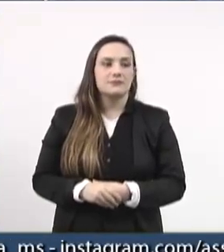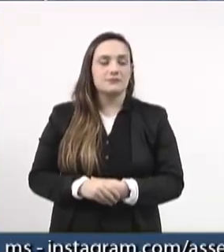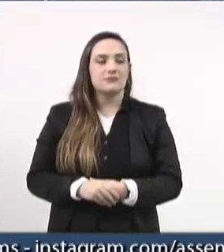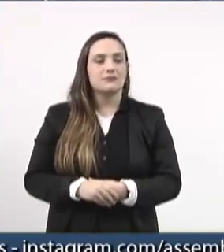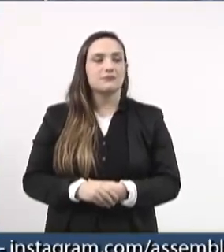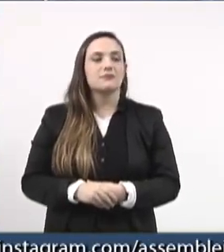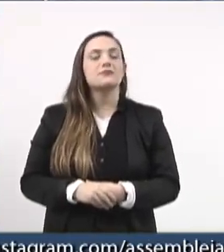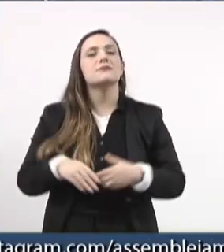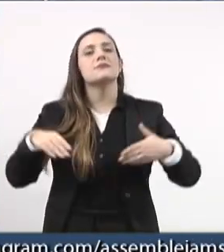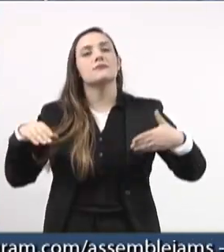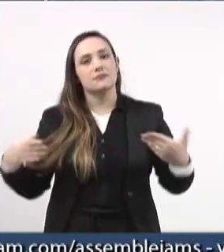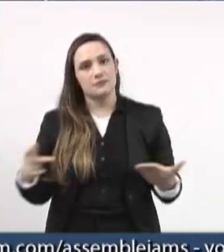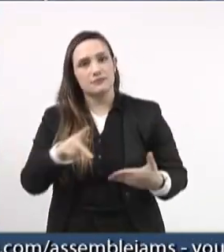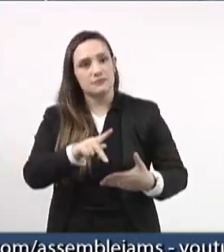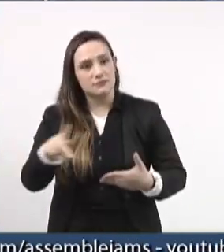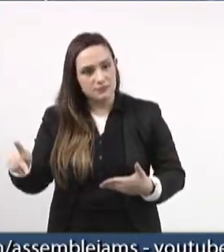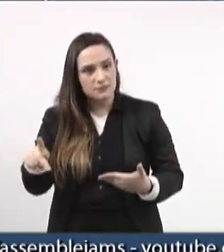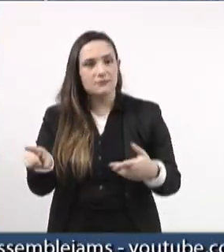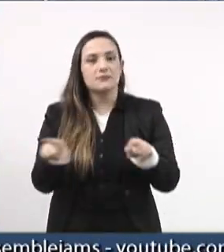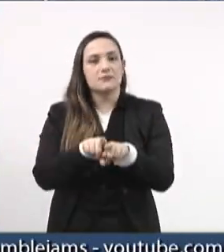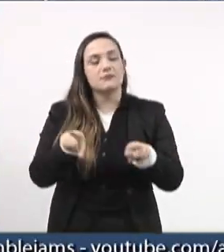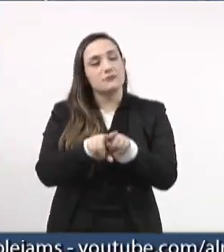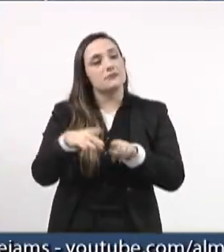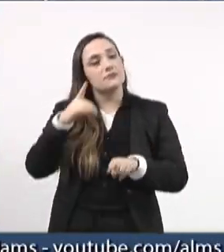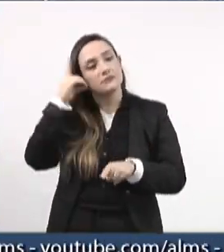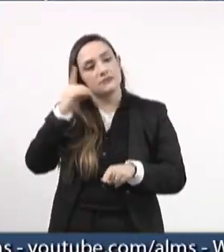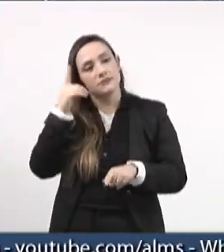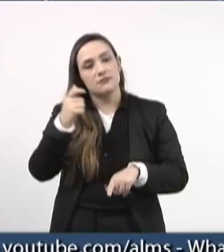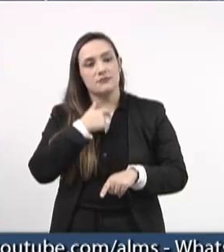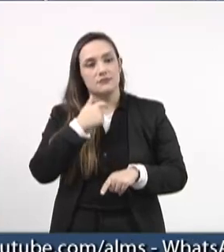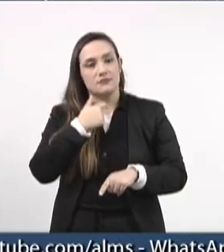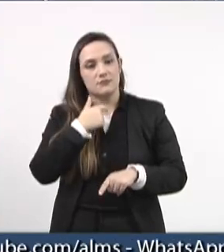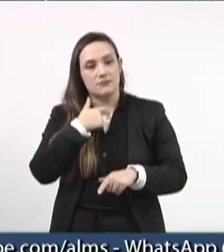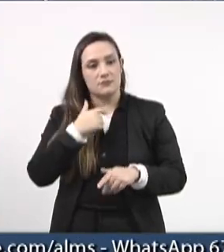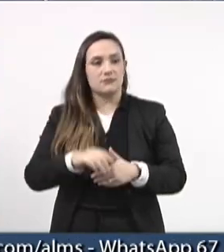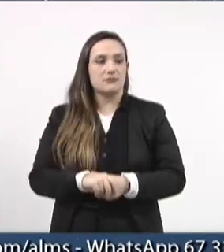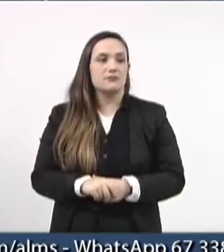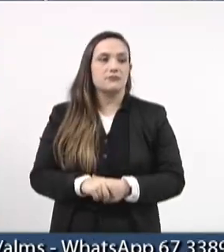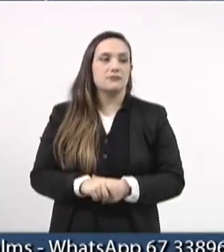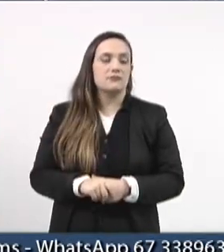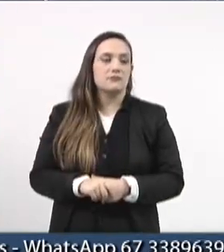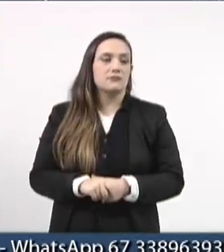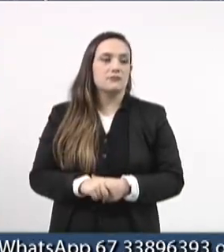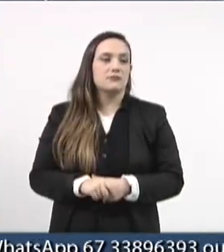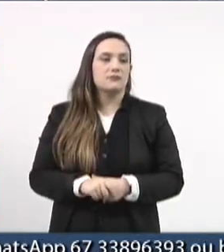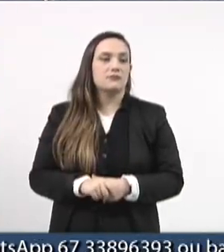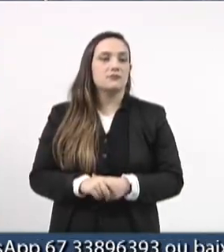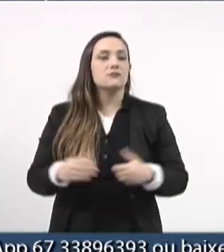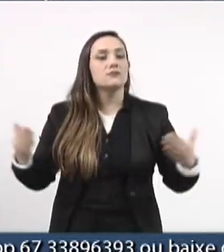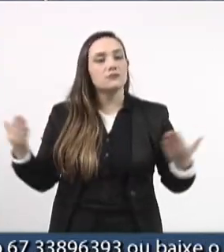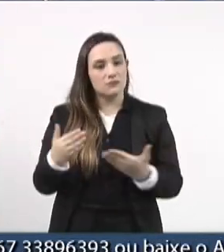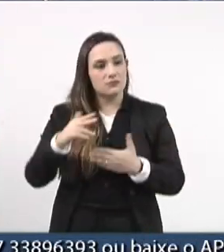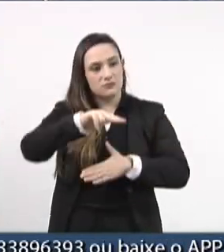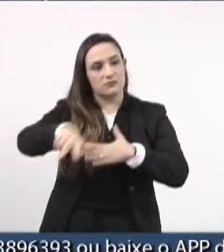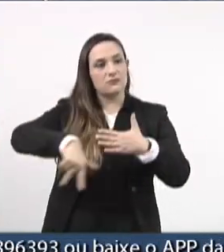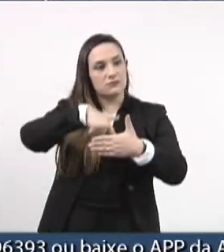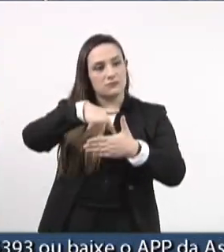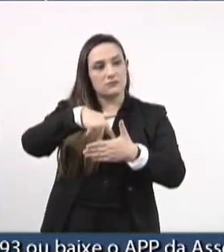Senhor presidente, senhores deputados, eu venho à tribuna justamente para